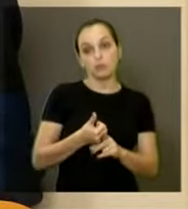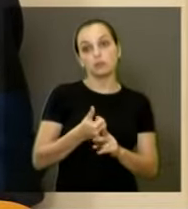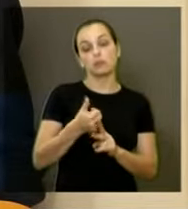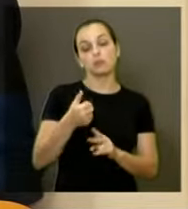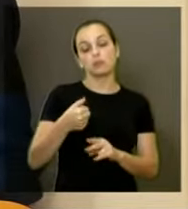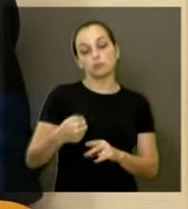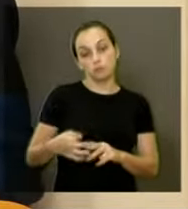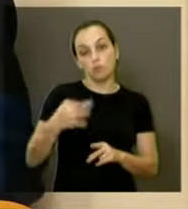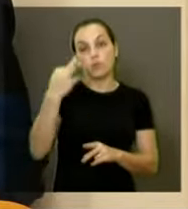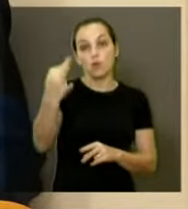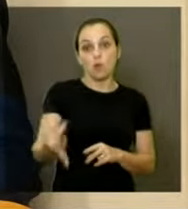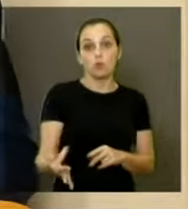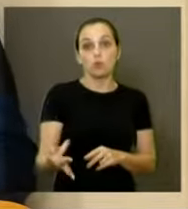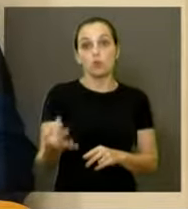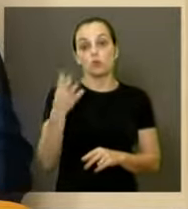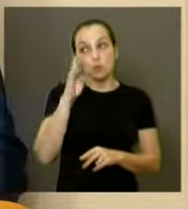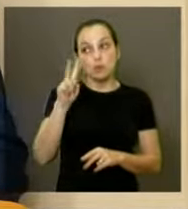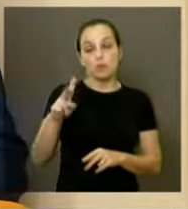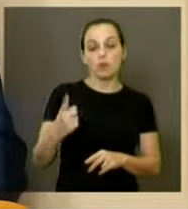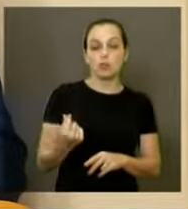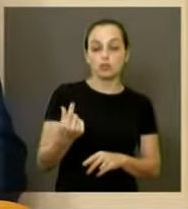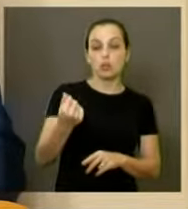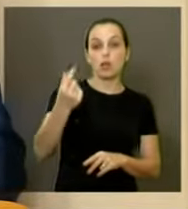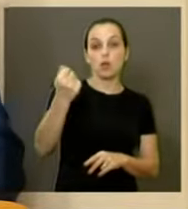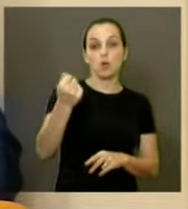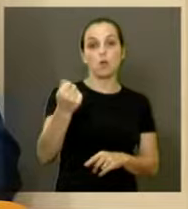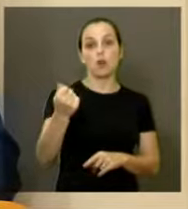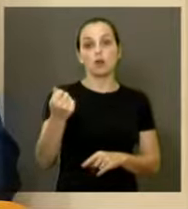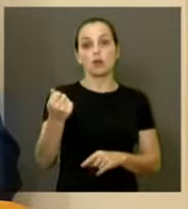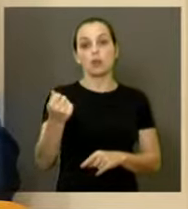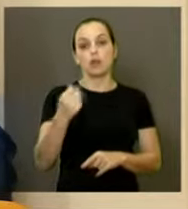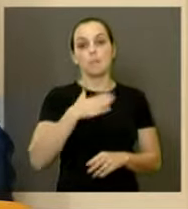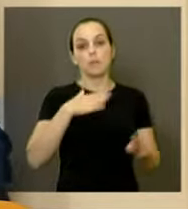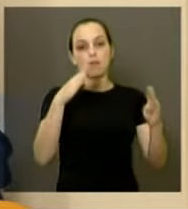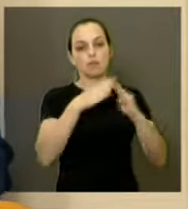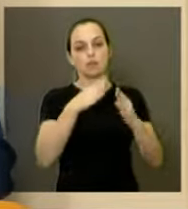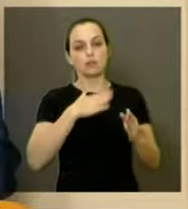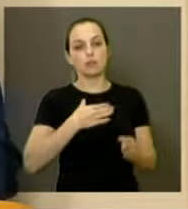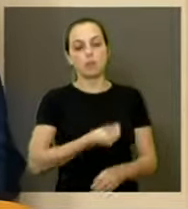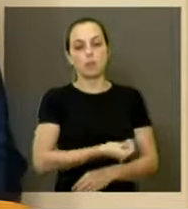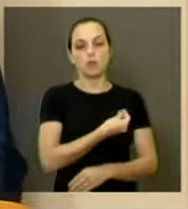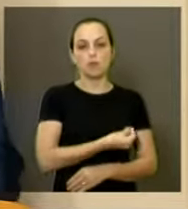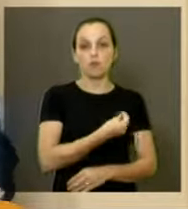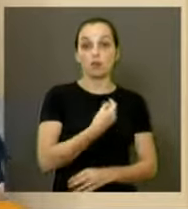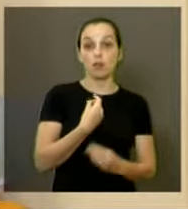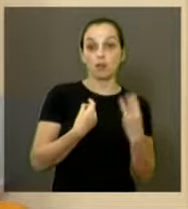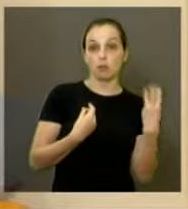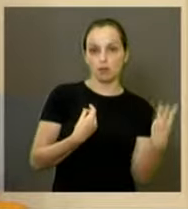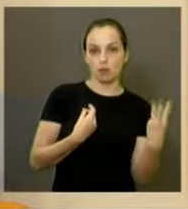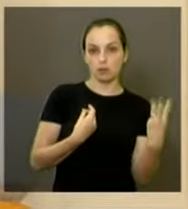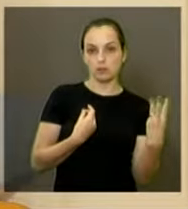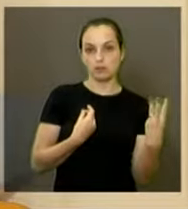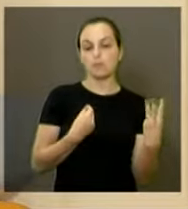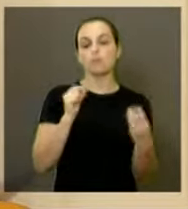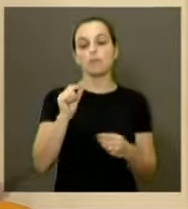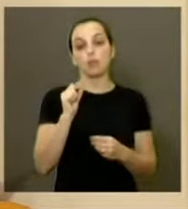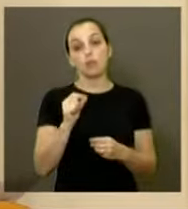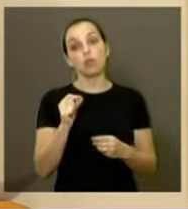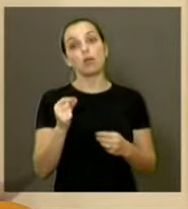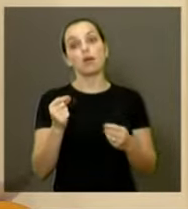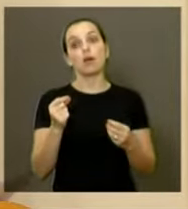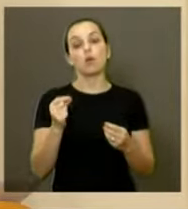investimentos dessa monta, só para citar um exemplo, no Minha Casa Minha Vida 3. Então, é isso que eu tinha